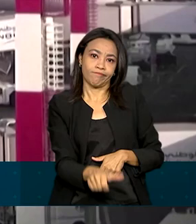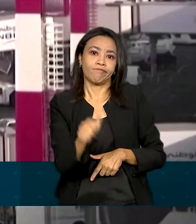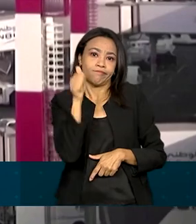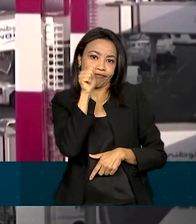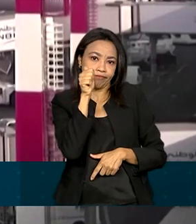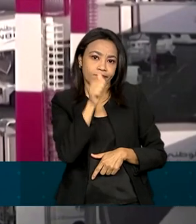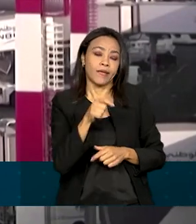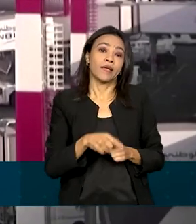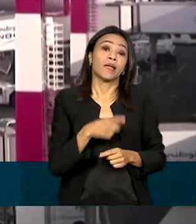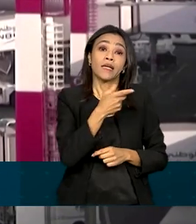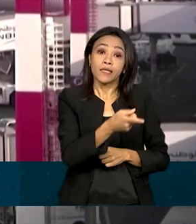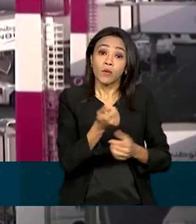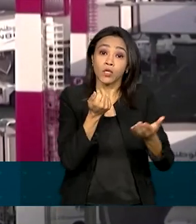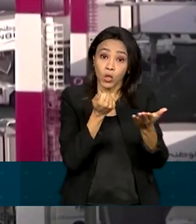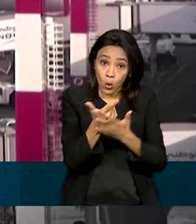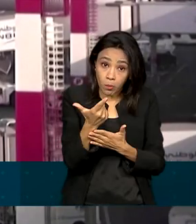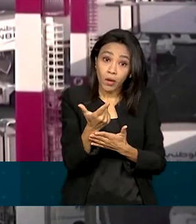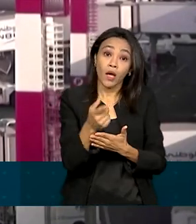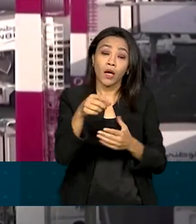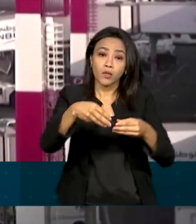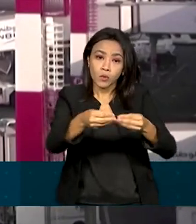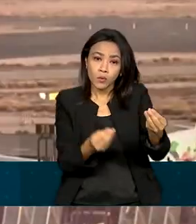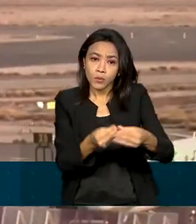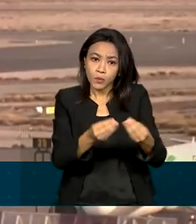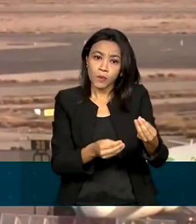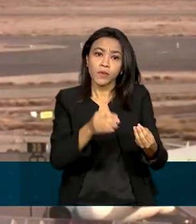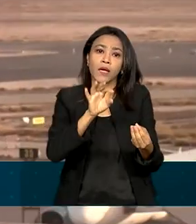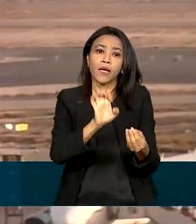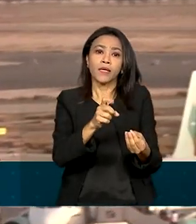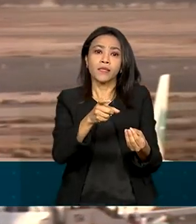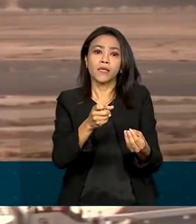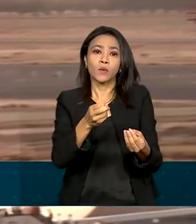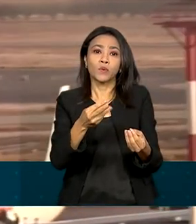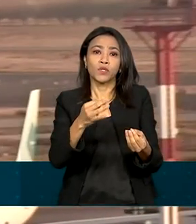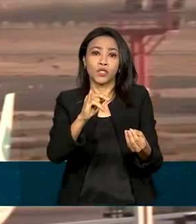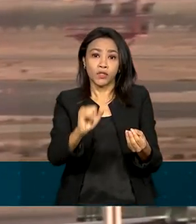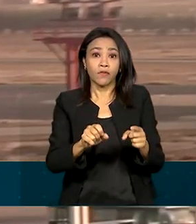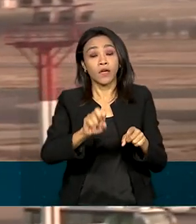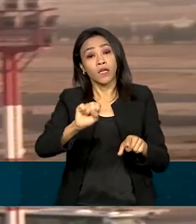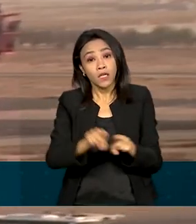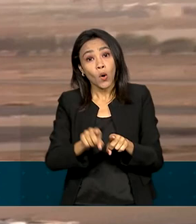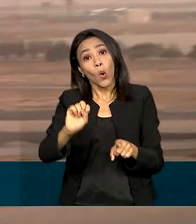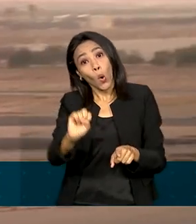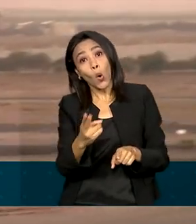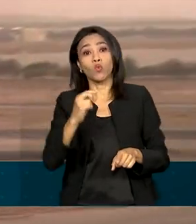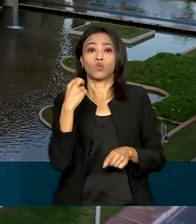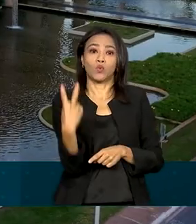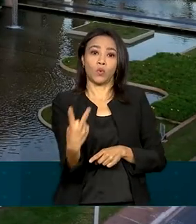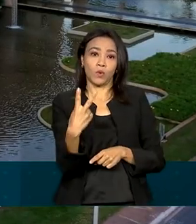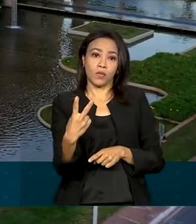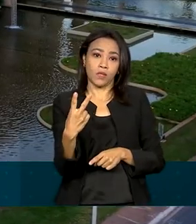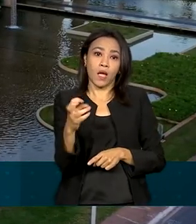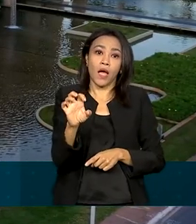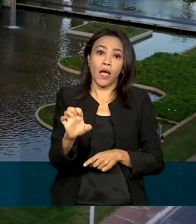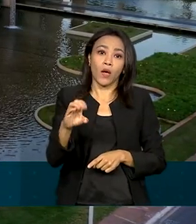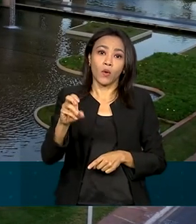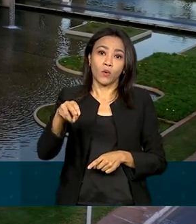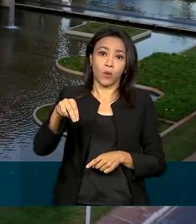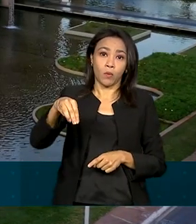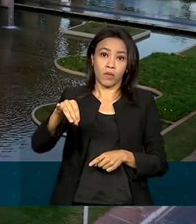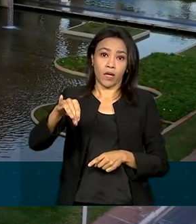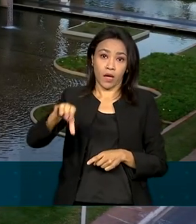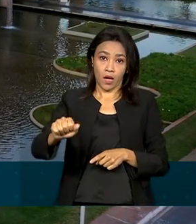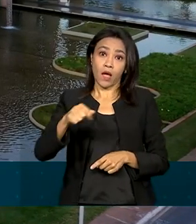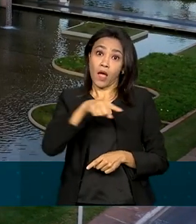compra de bilhete na classe executiva ou de dois bilhetes na classe econômica. Além disso, a consumidora deveria pagar multa